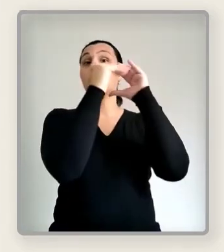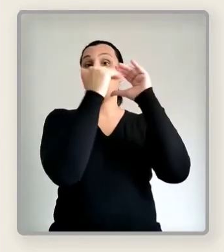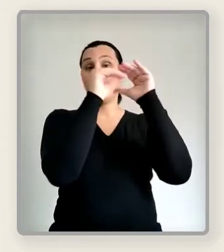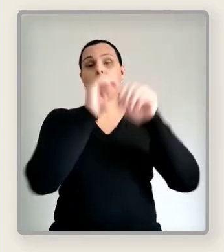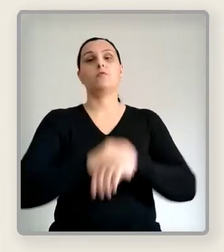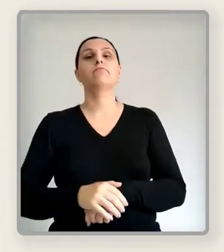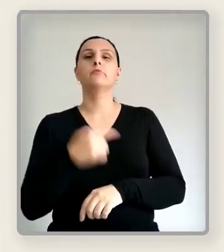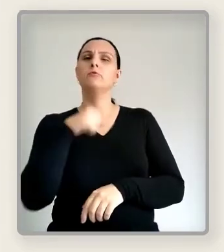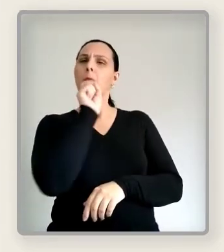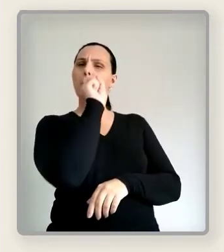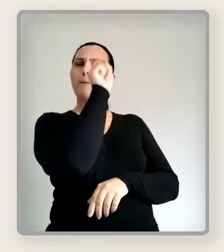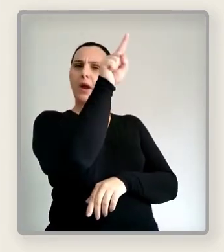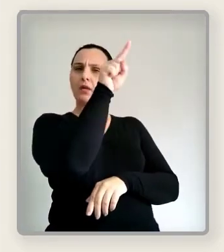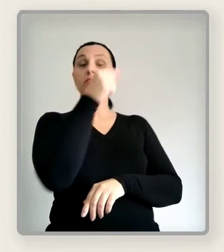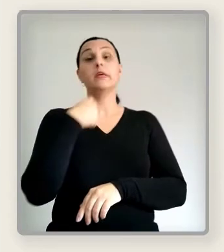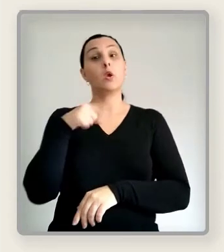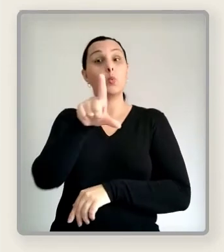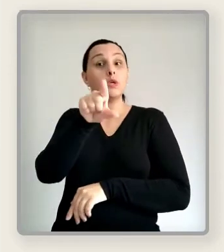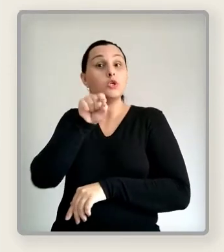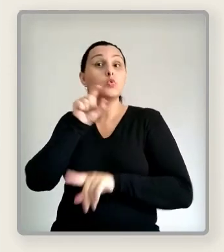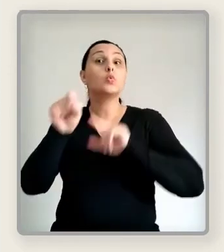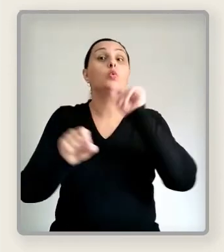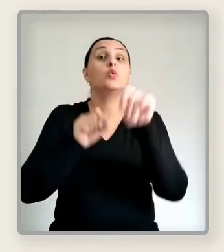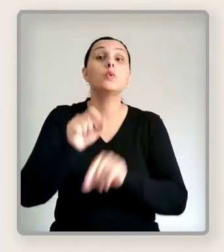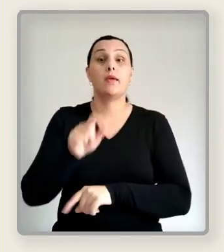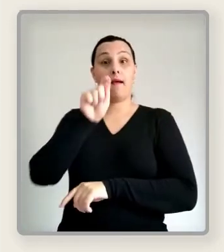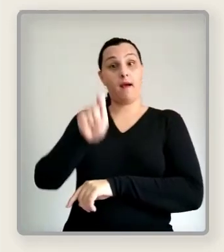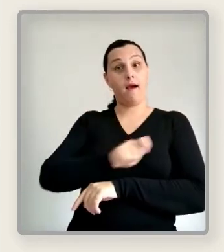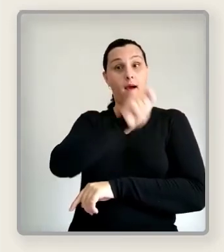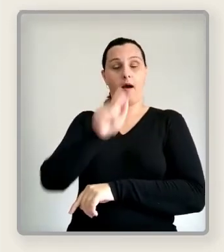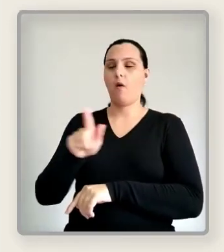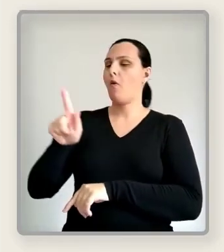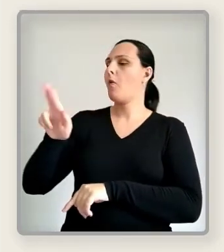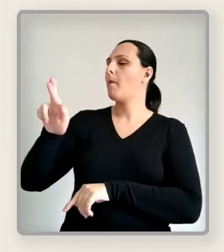Feito isso, clique em Criar conta